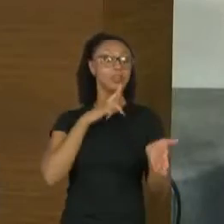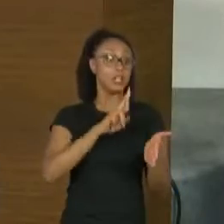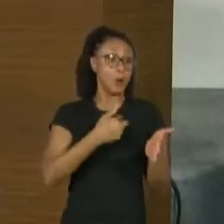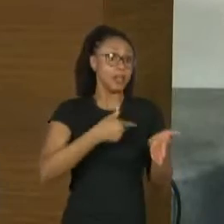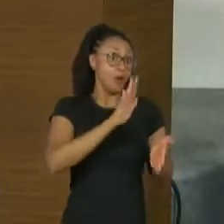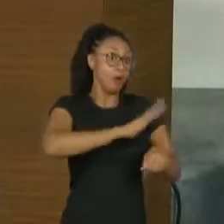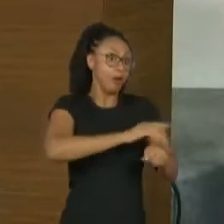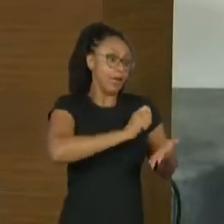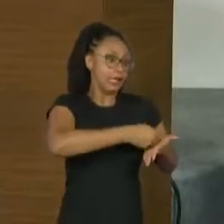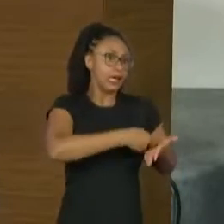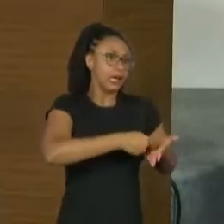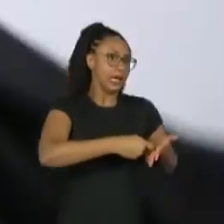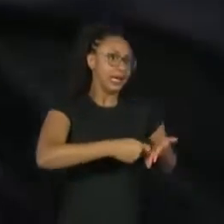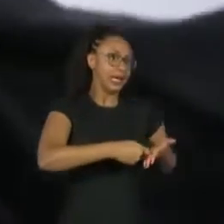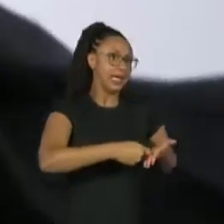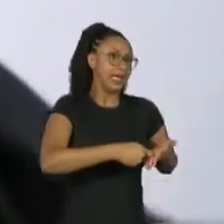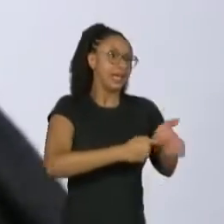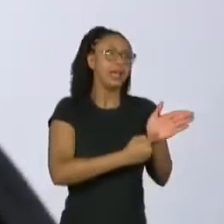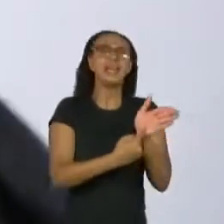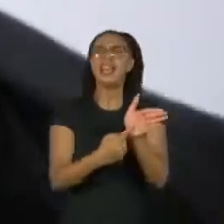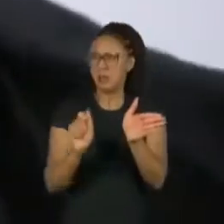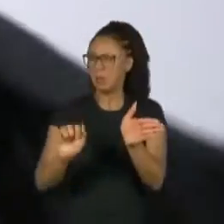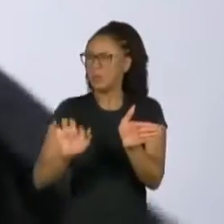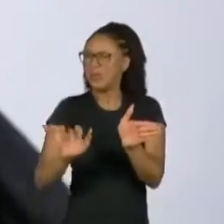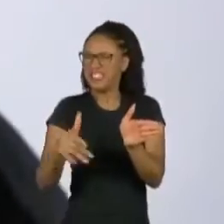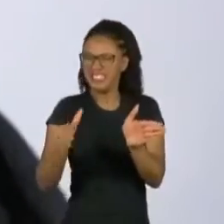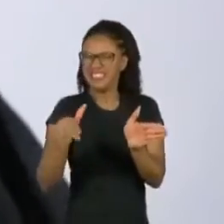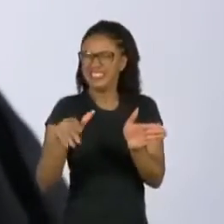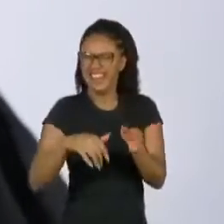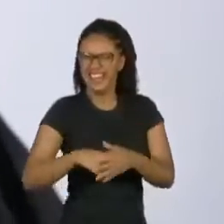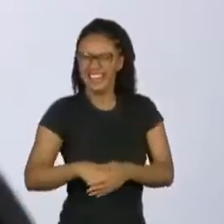respostas? Escrevia manual e falava, olha...